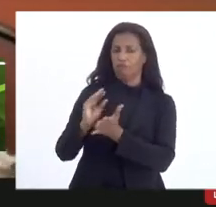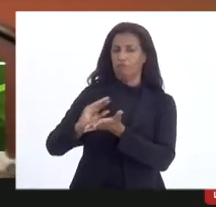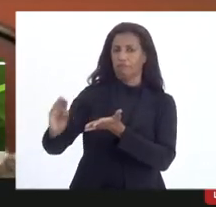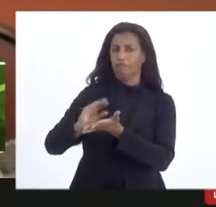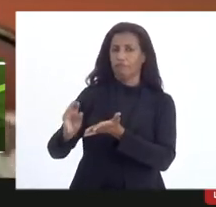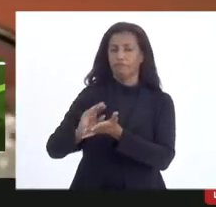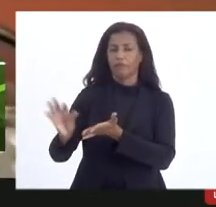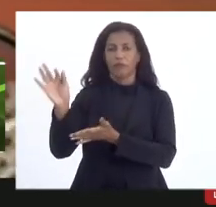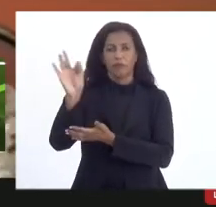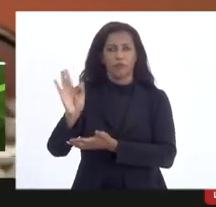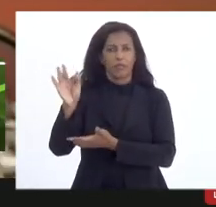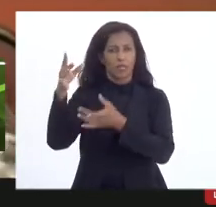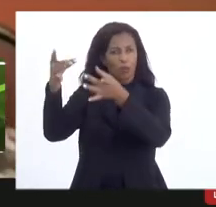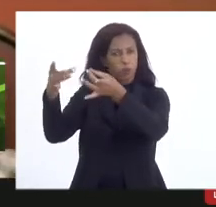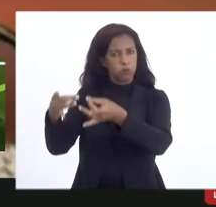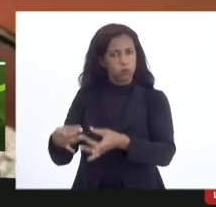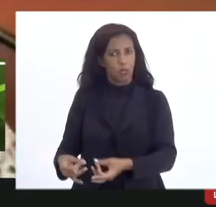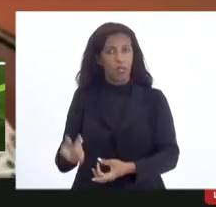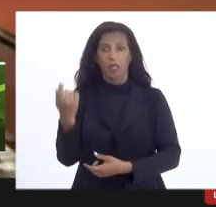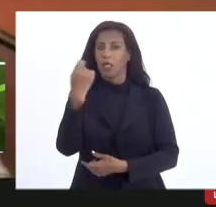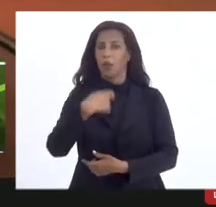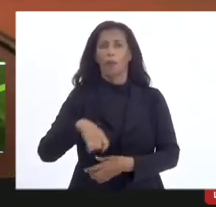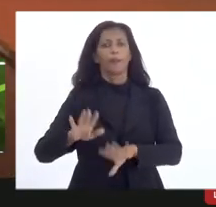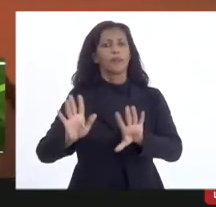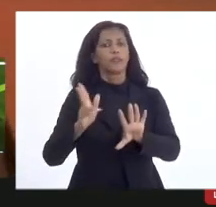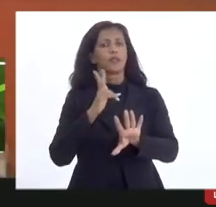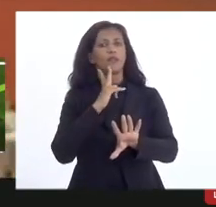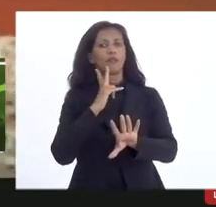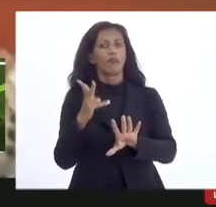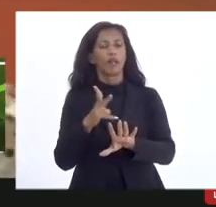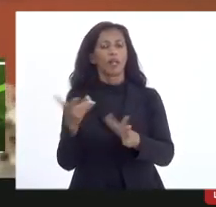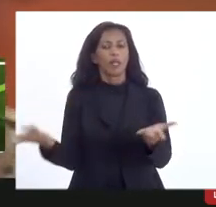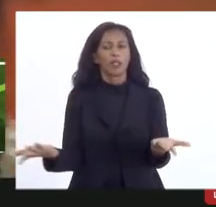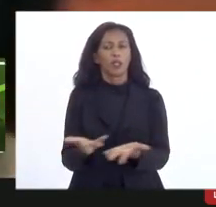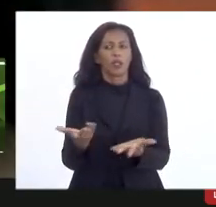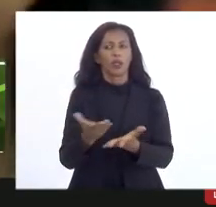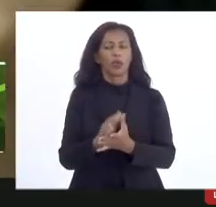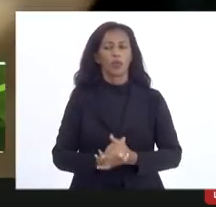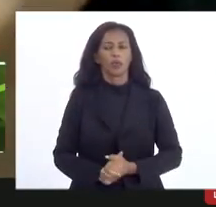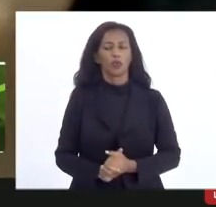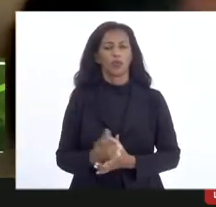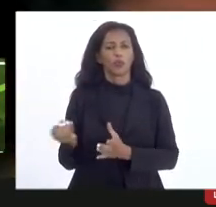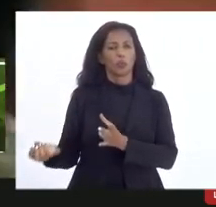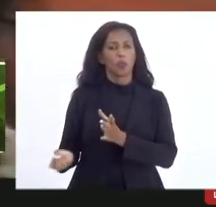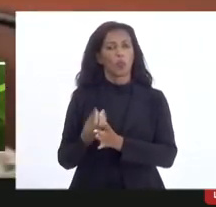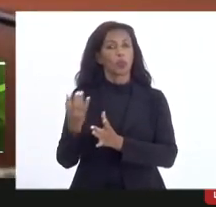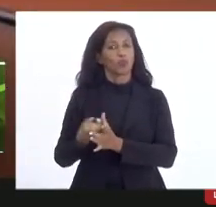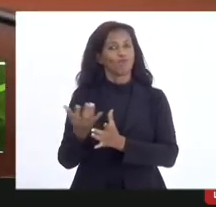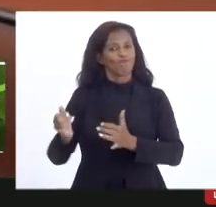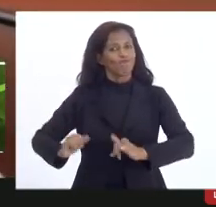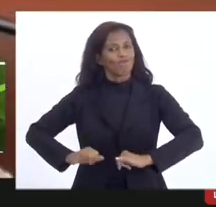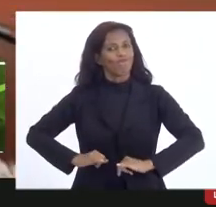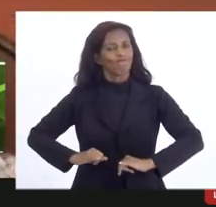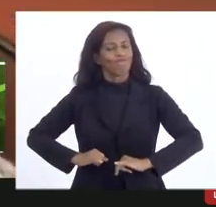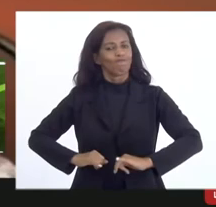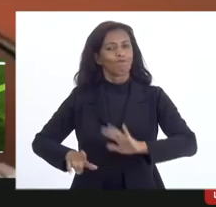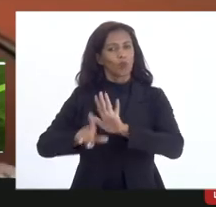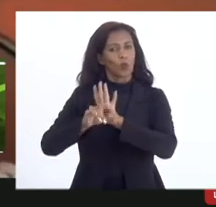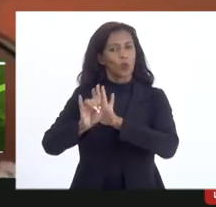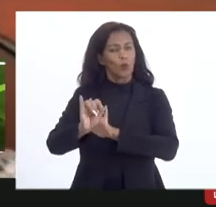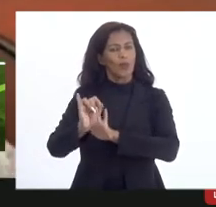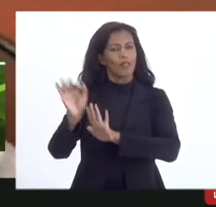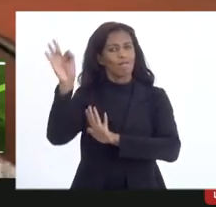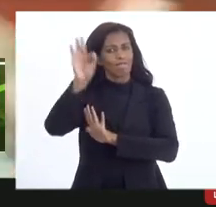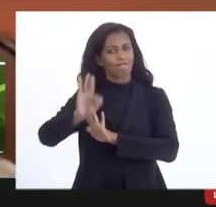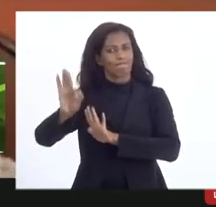detalhada e a gente não precisa dizer que hoje os proponentes produtores estão sofrendo com a lei federal de incentivo à